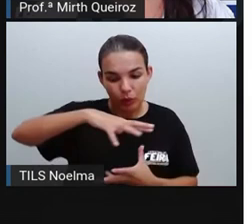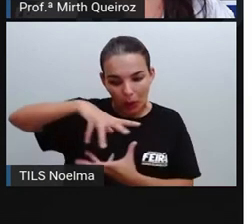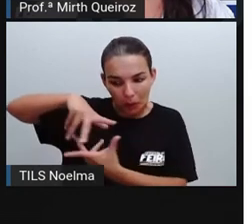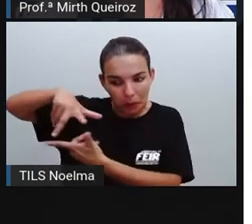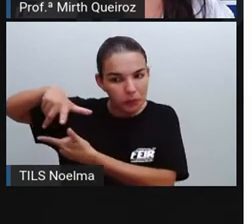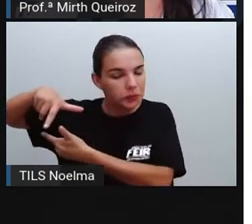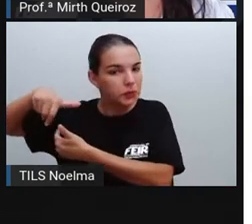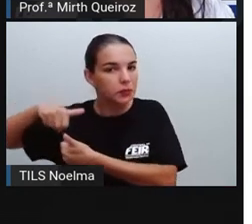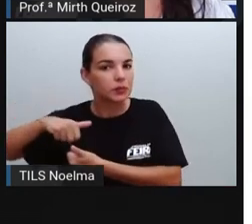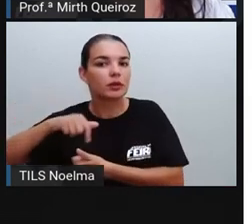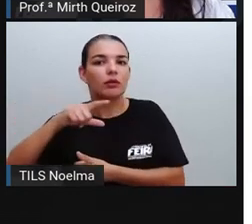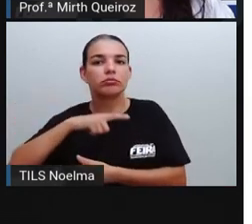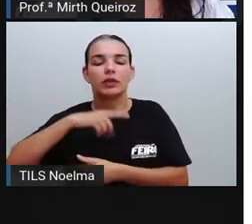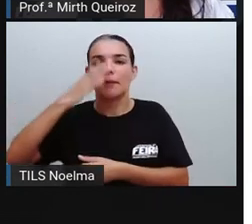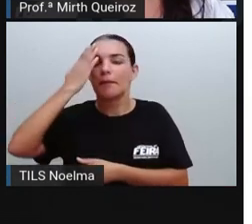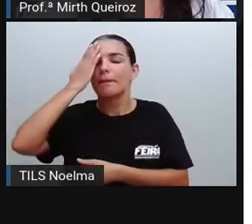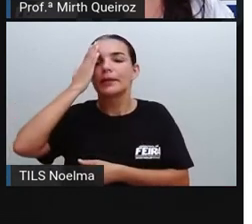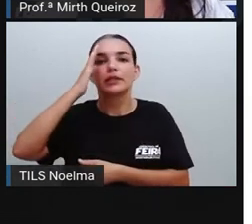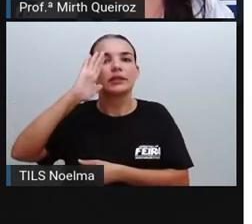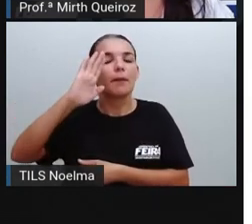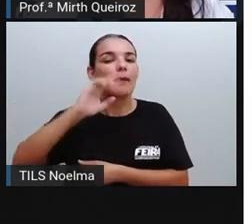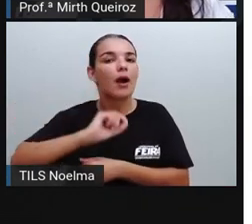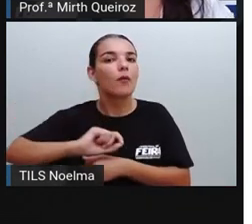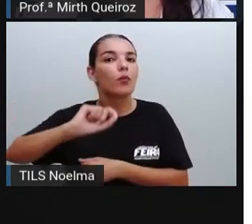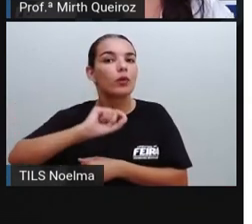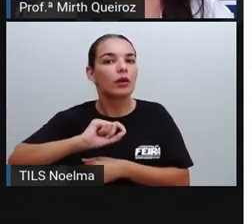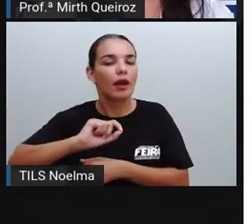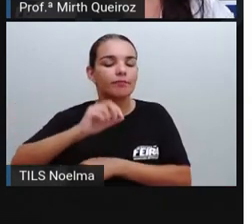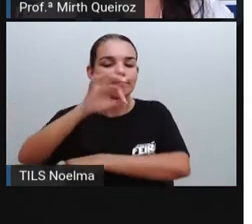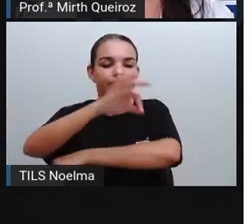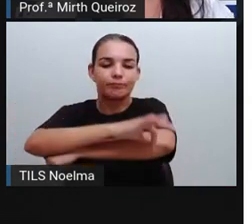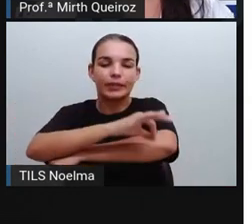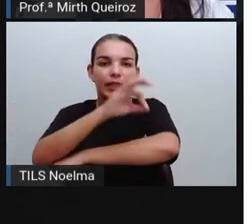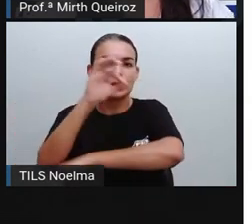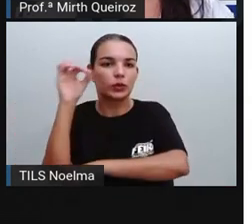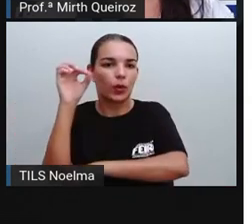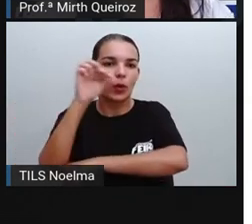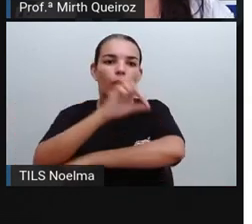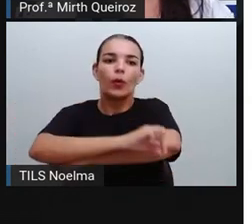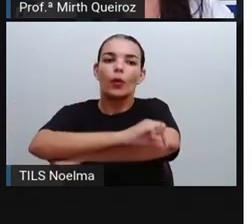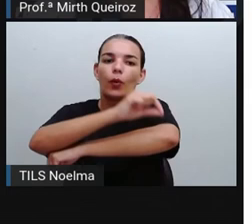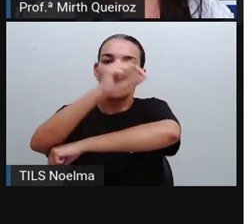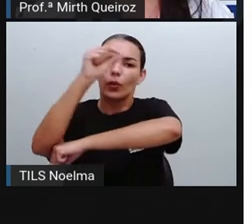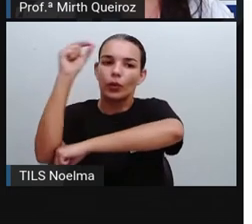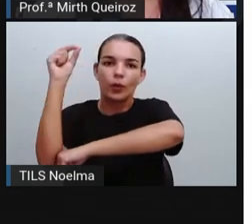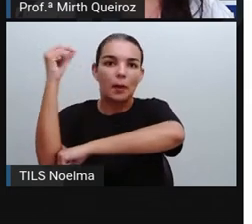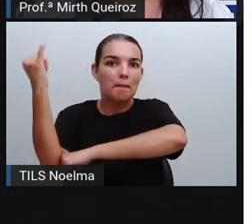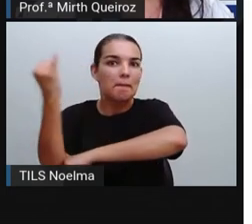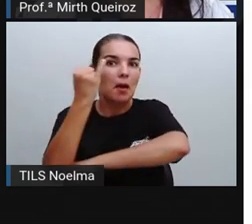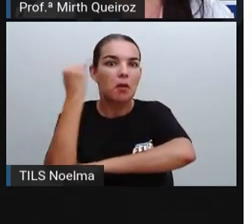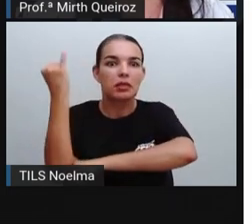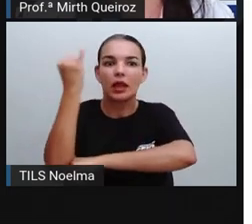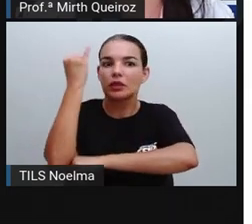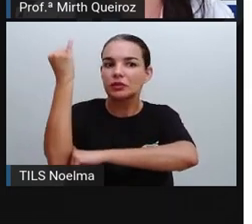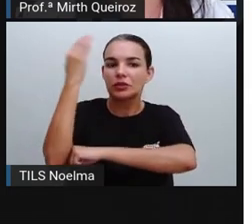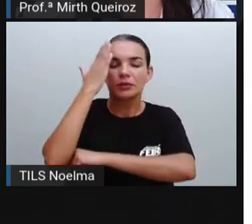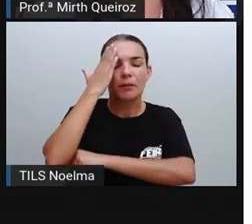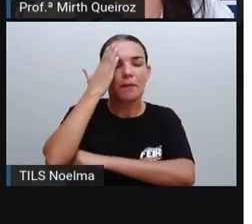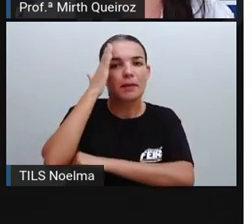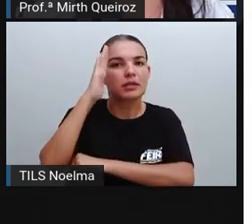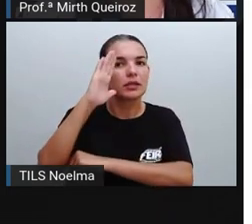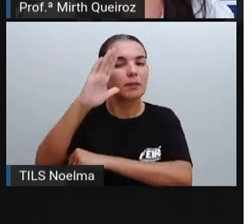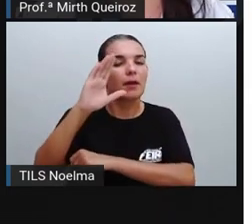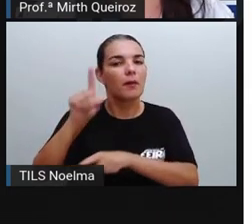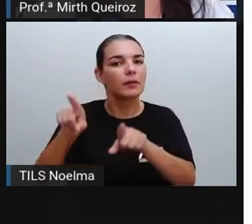considera aí como principal matéria-prima o petróleo, né? Que é uma matéria-prima fundamental e